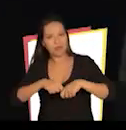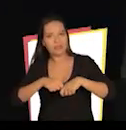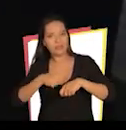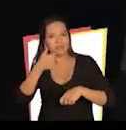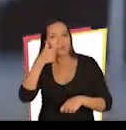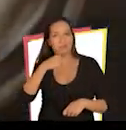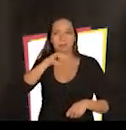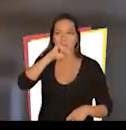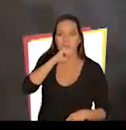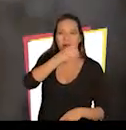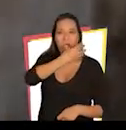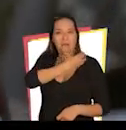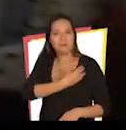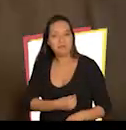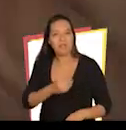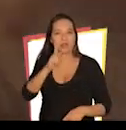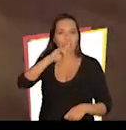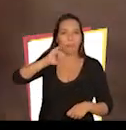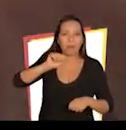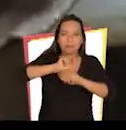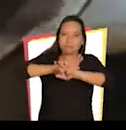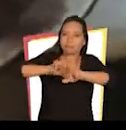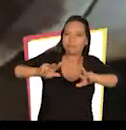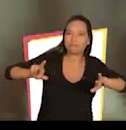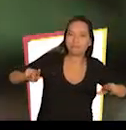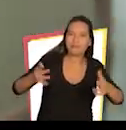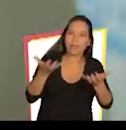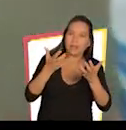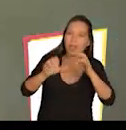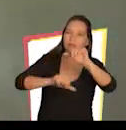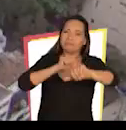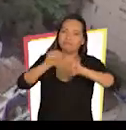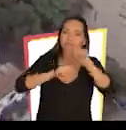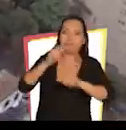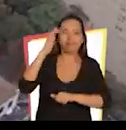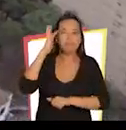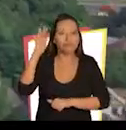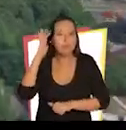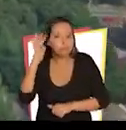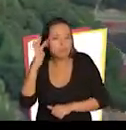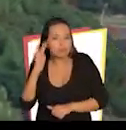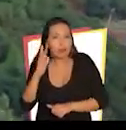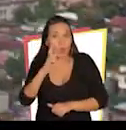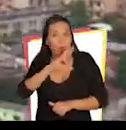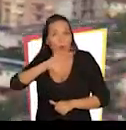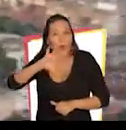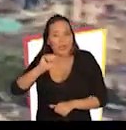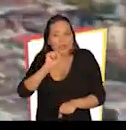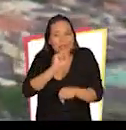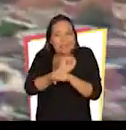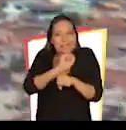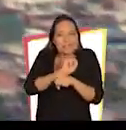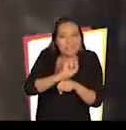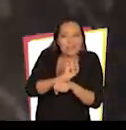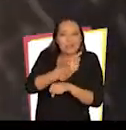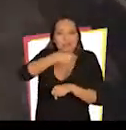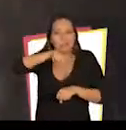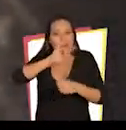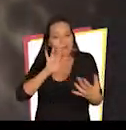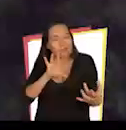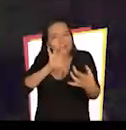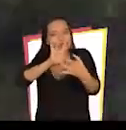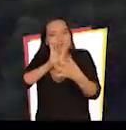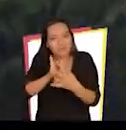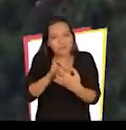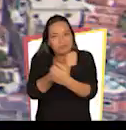filhos e pais que tanto querem mudança. Esse grande rio de esperança que se une, se abraça e